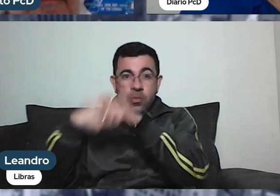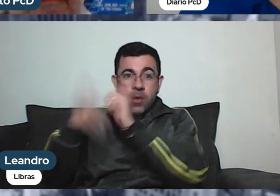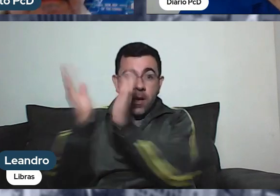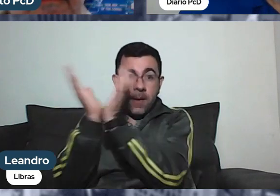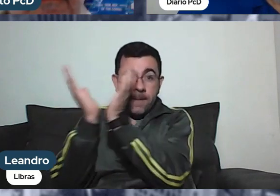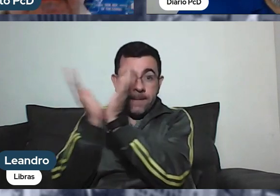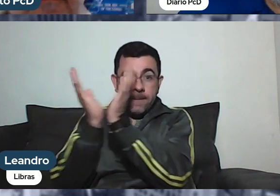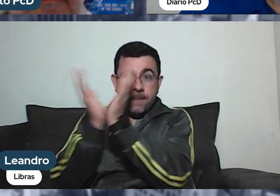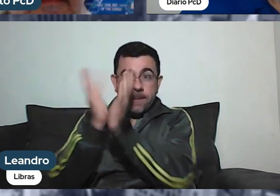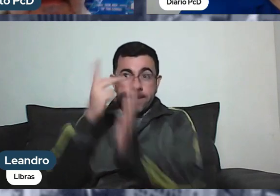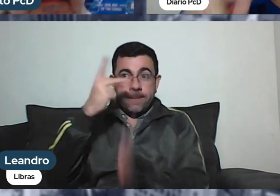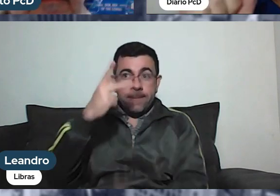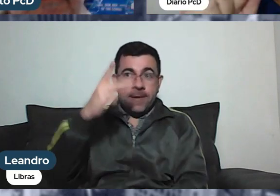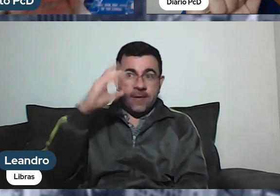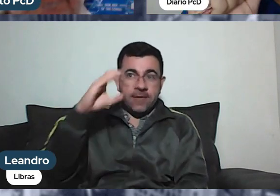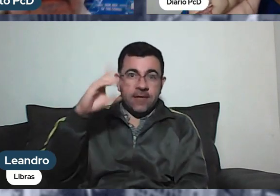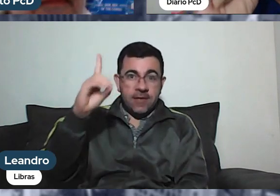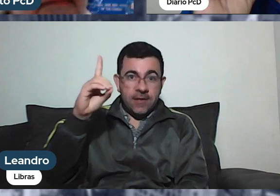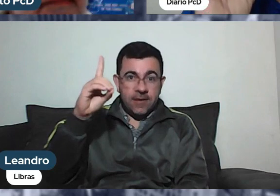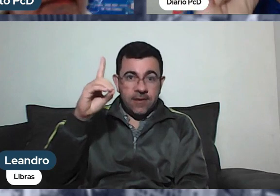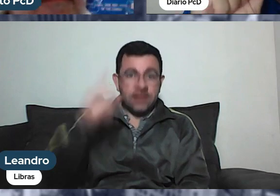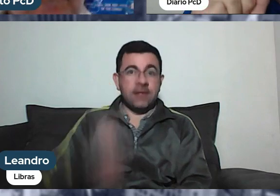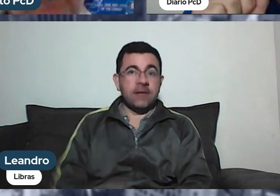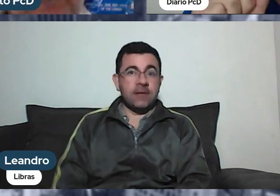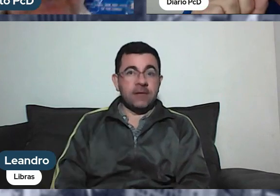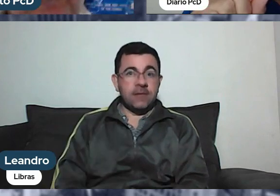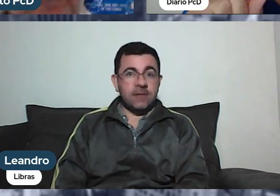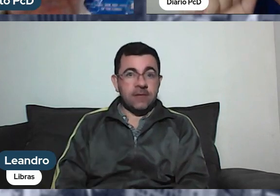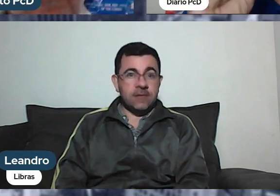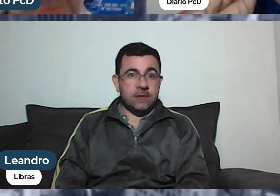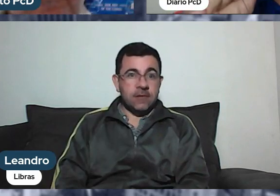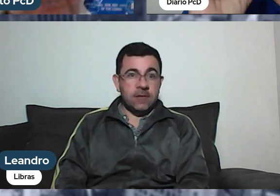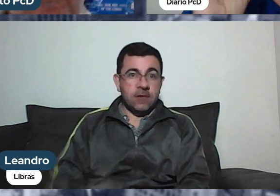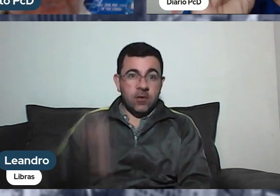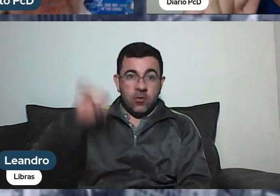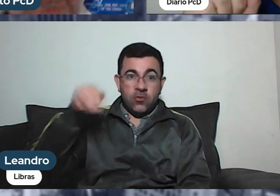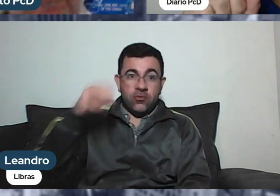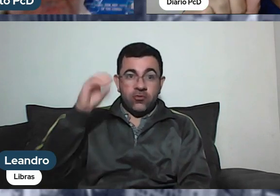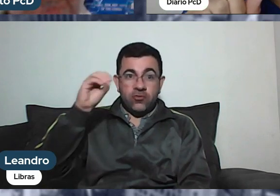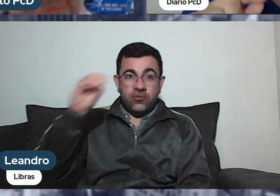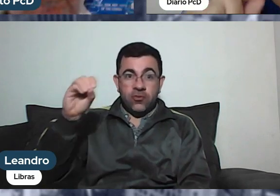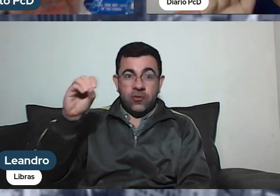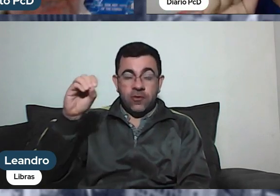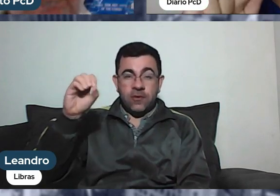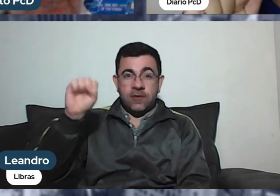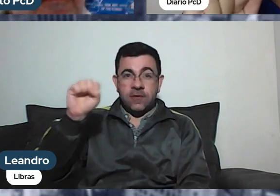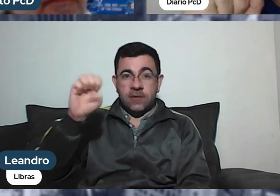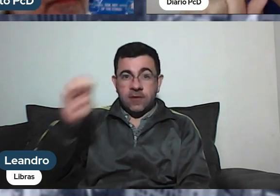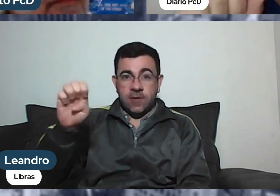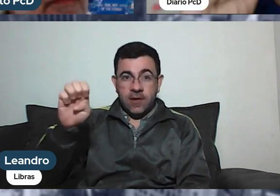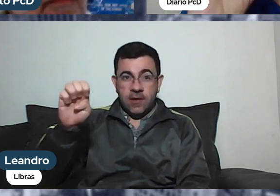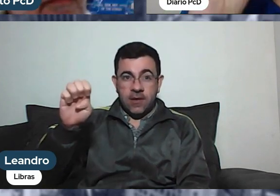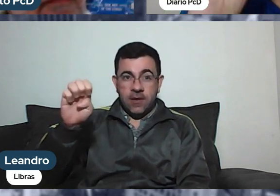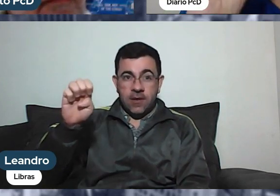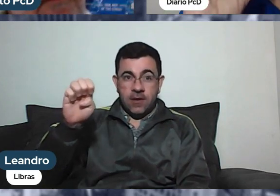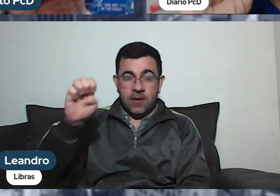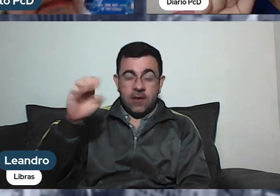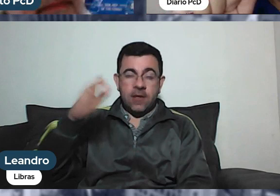PCD. O que o José Carlos vai trazer na noite de hoje é uma informação